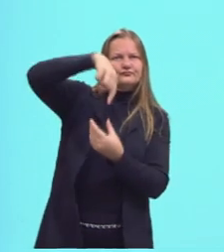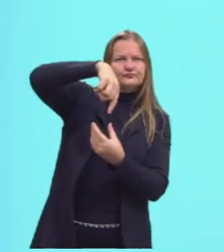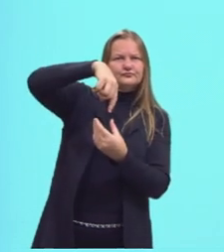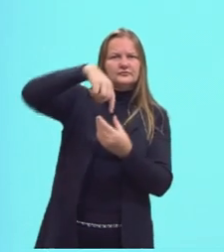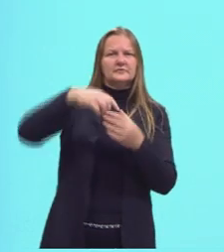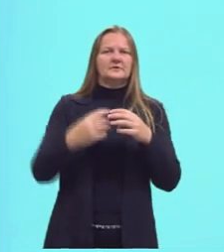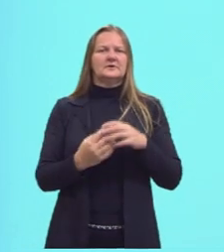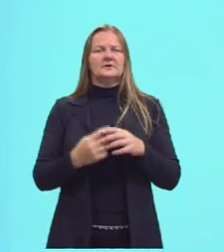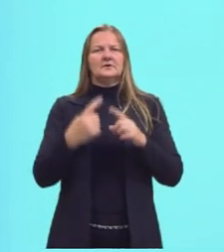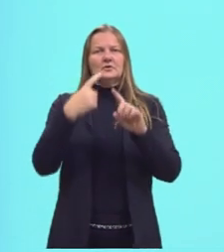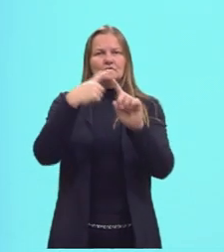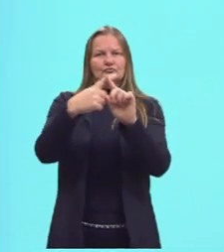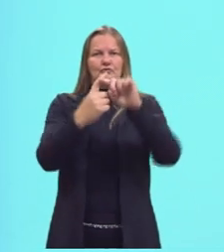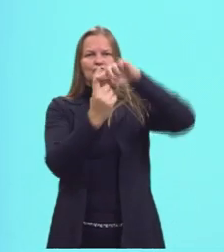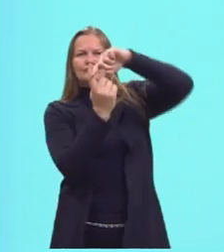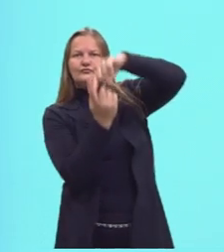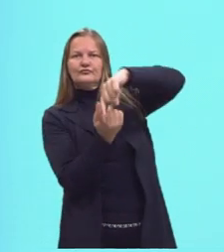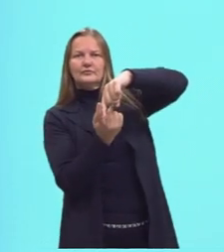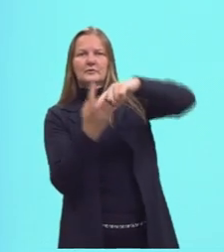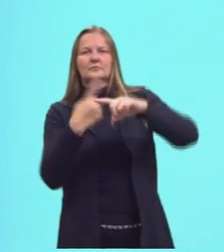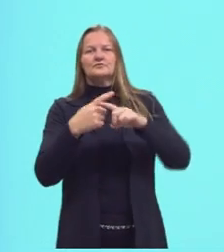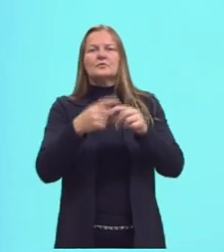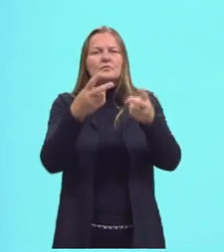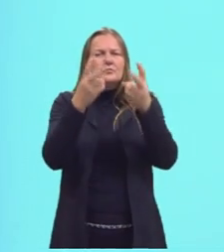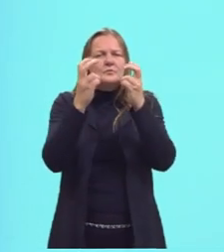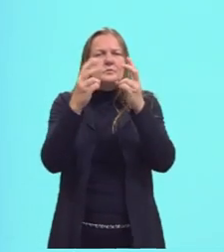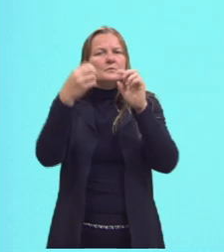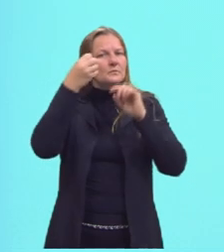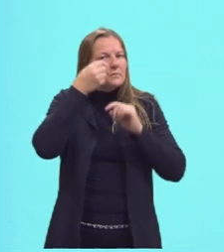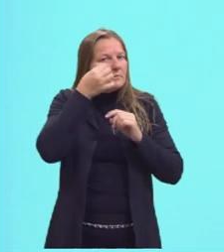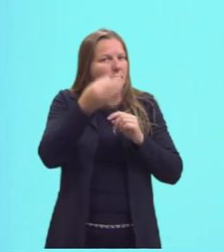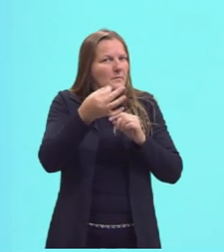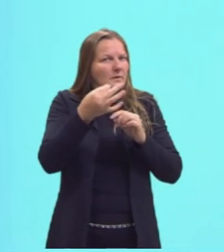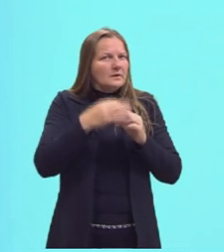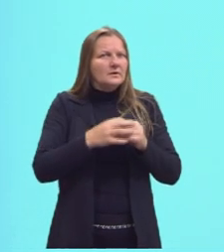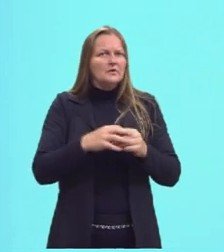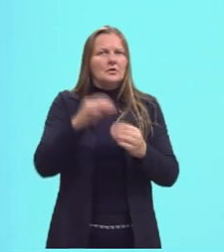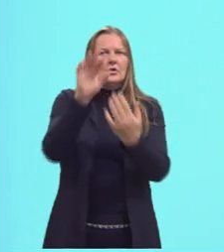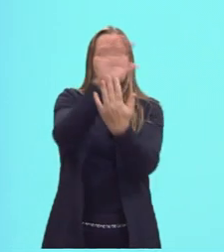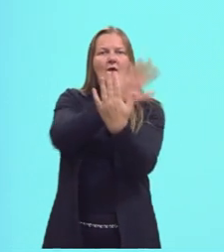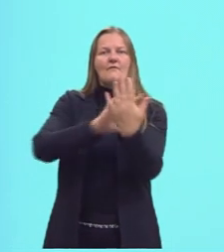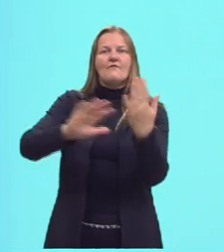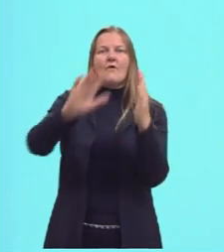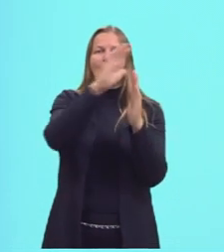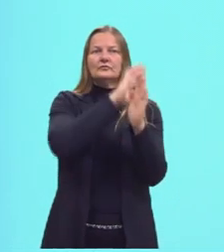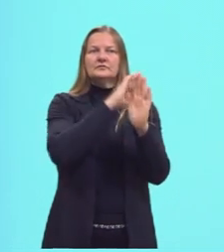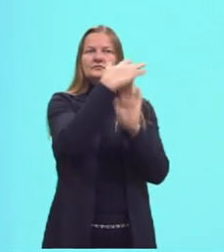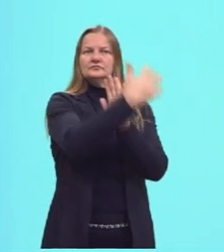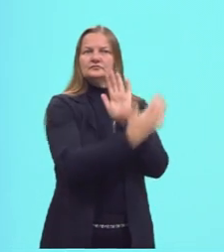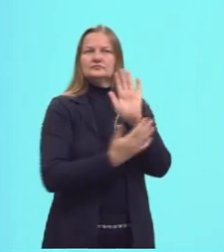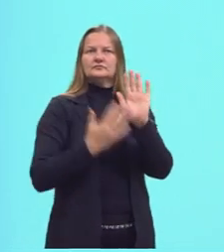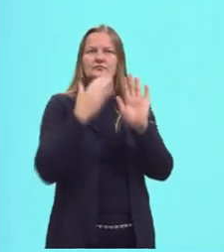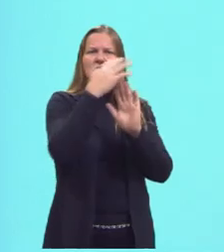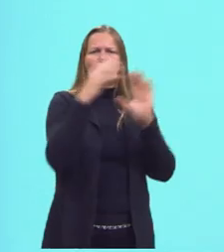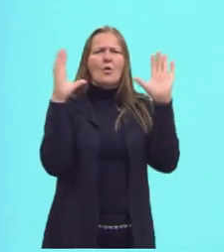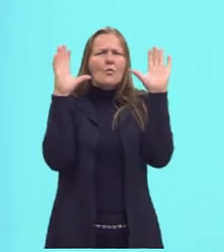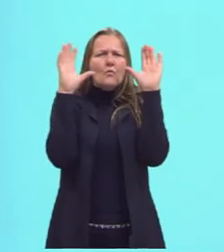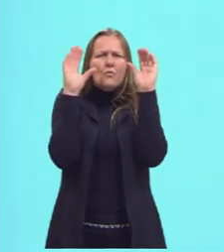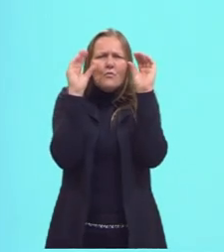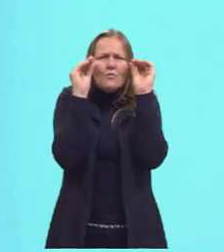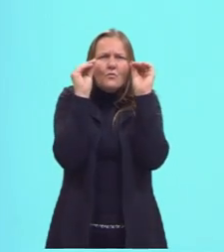E a gente já repara duas coisas. Primeira coisa, o entorno aqui todo escuro.